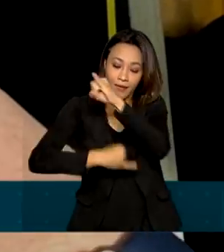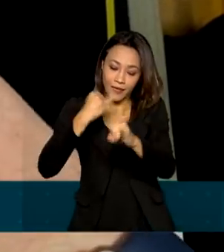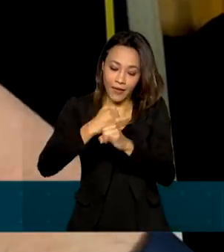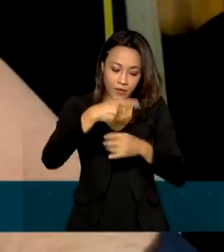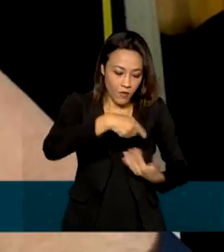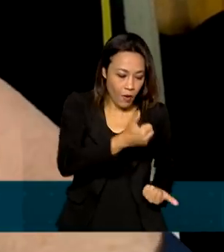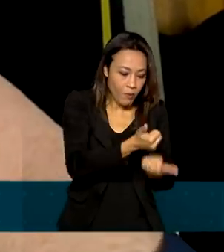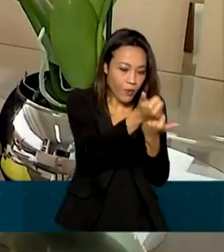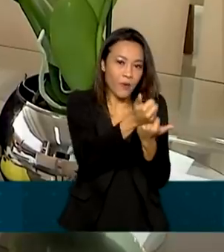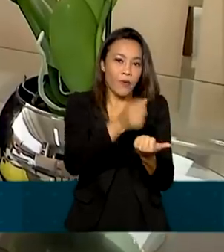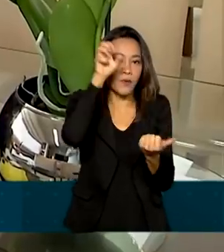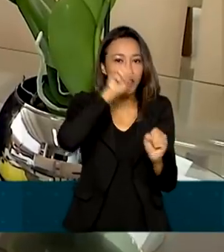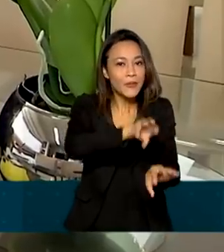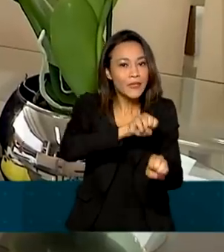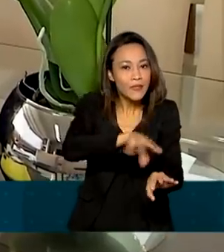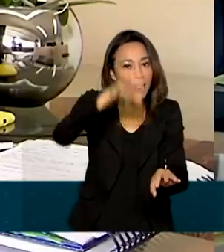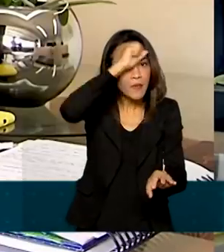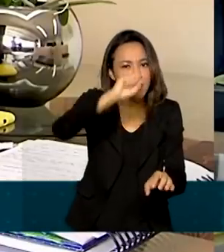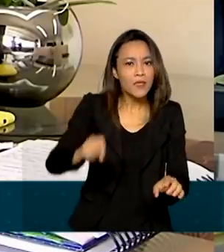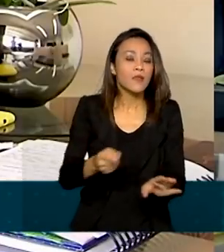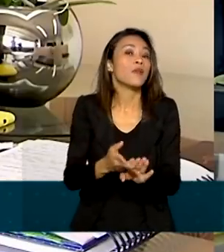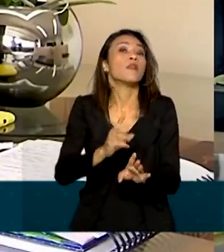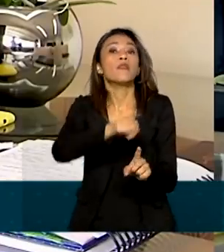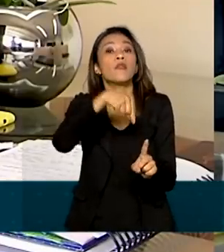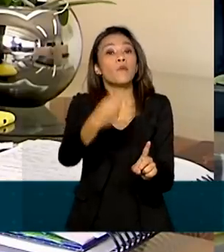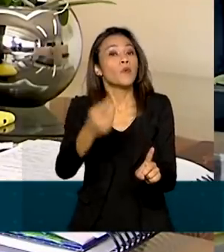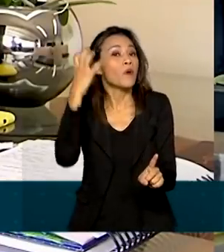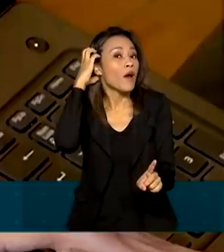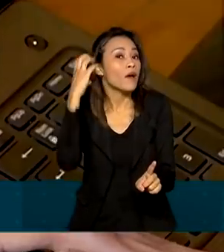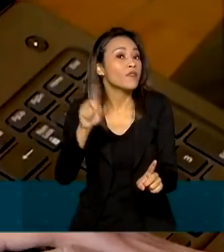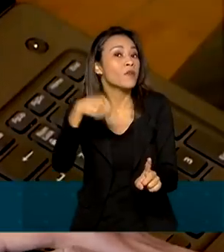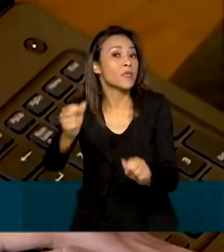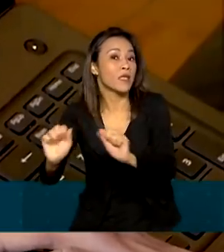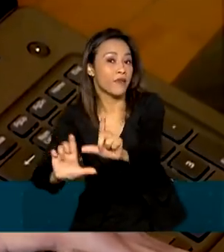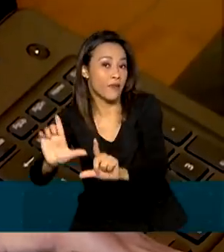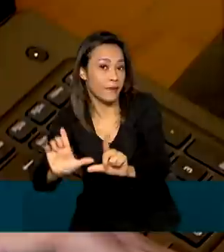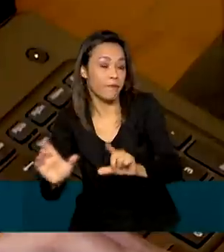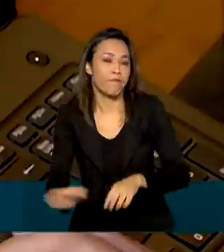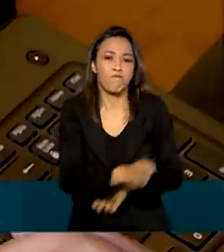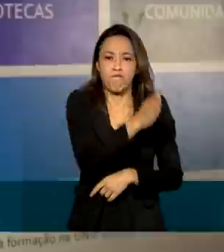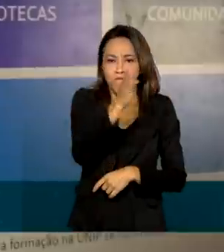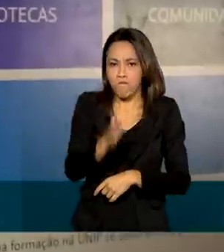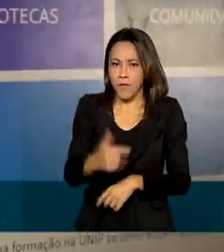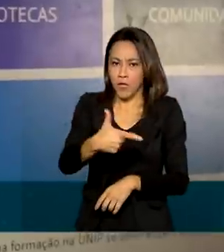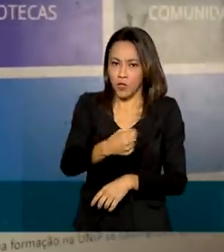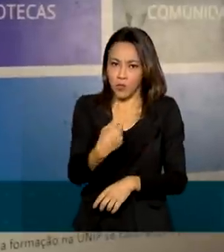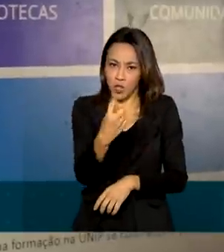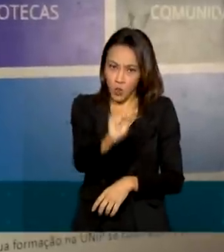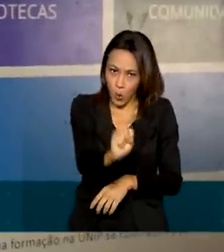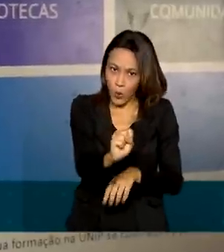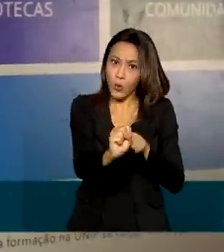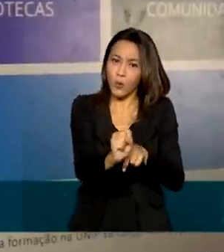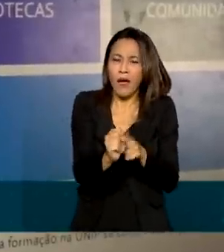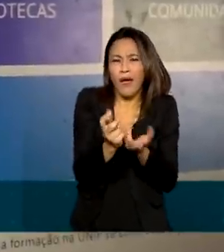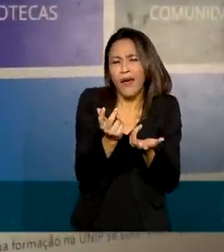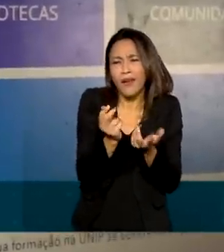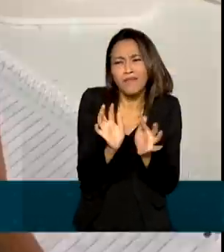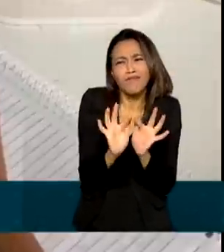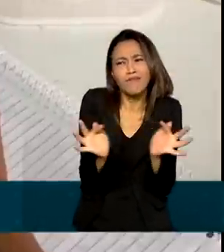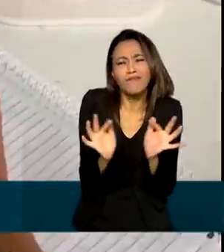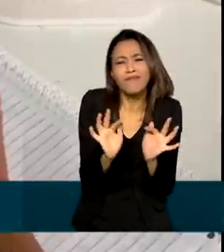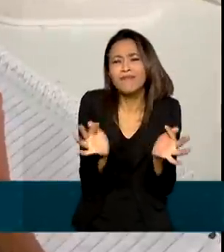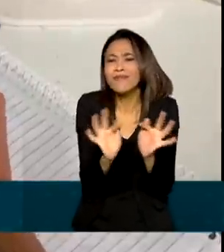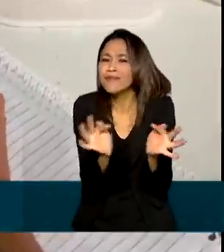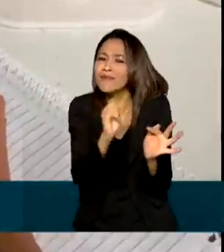ensino-aprendizagem depois do rádio e da TV. Mas até 2018, a EAD ainda era tímida no país,